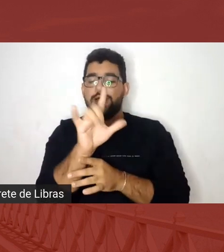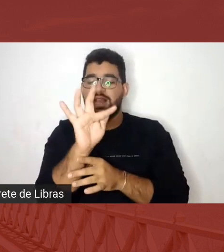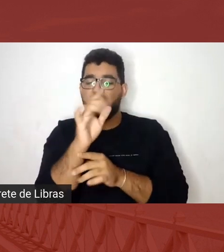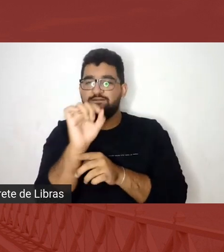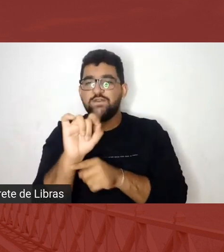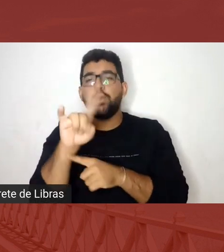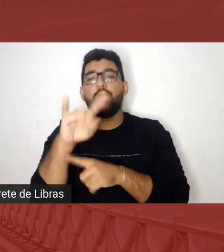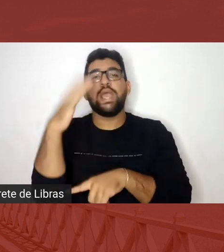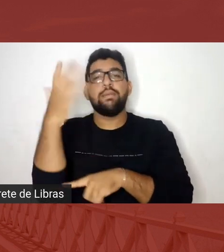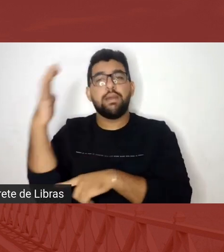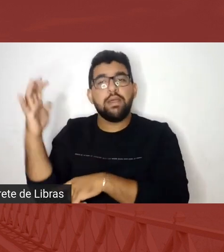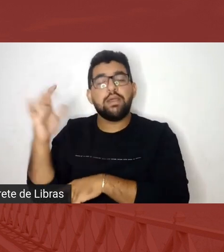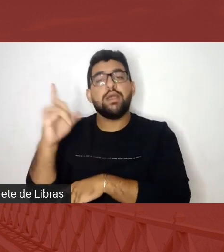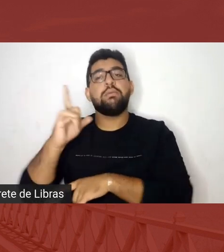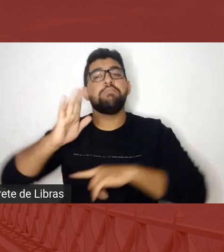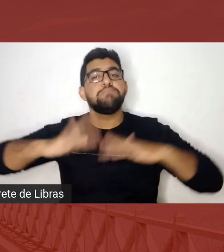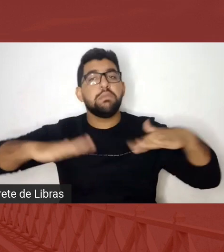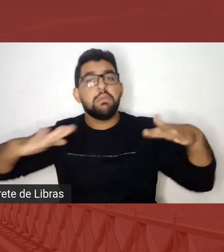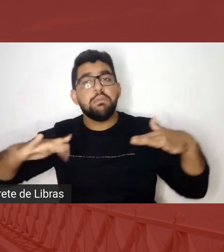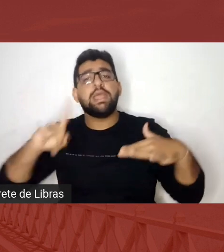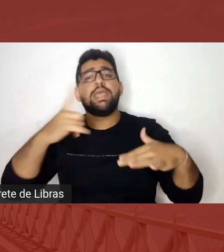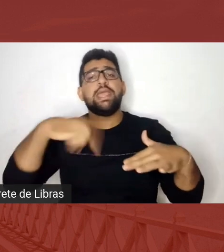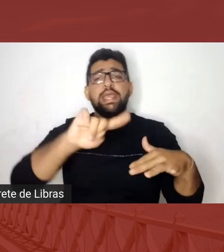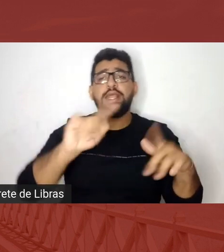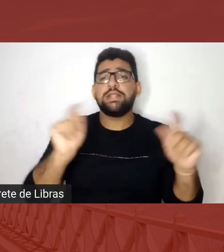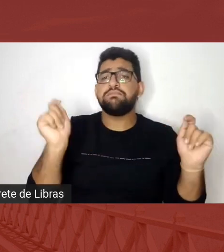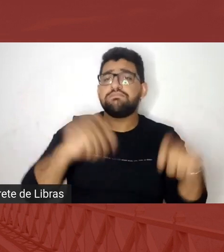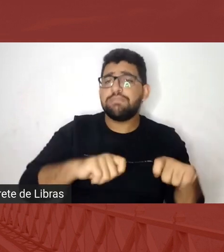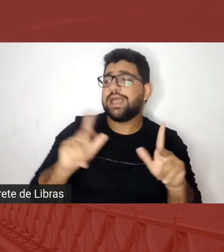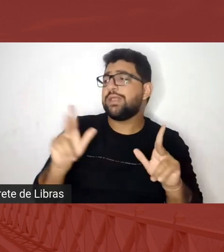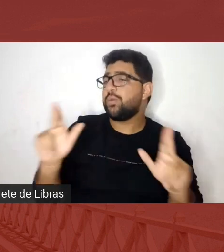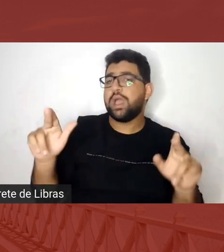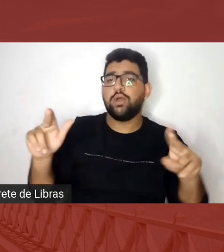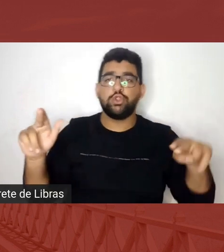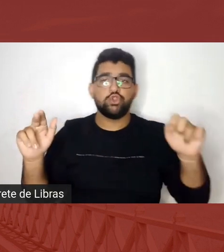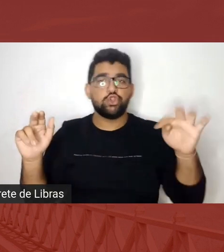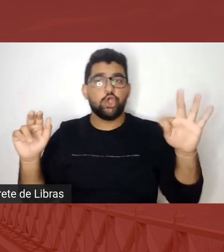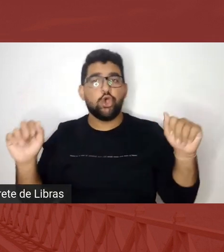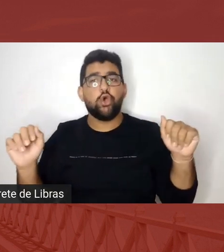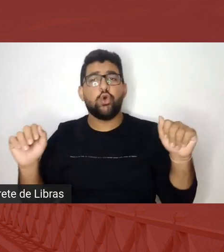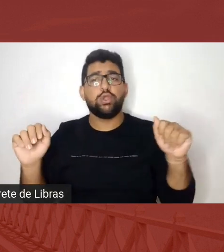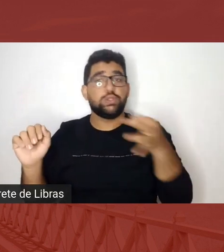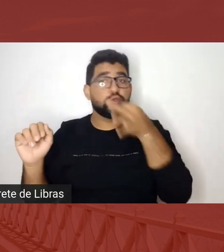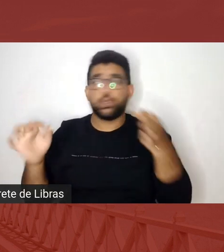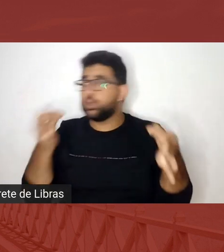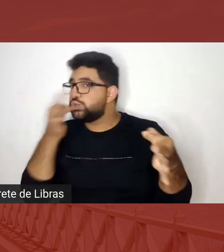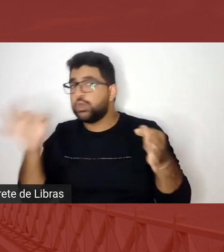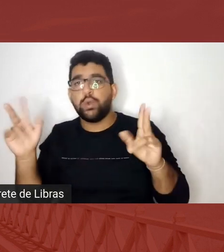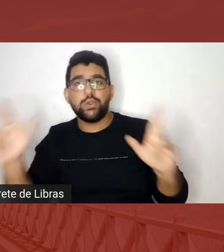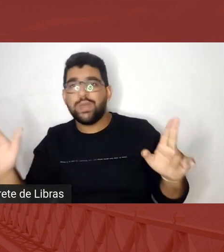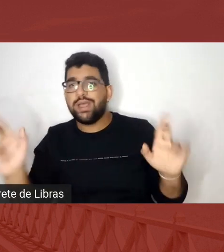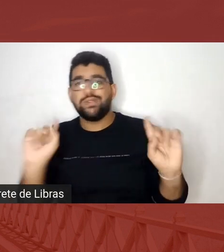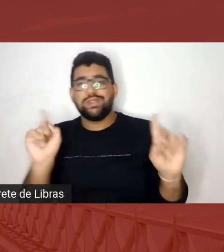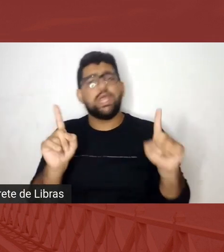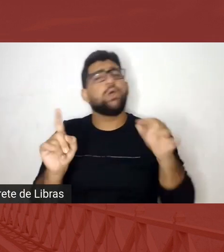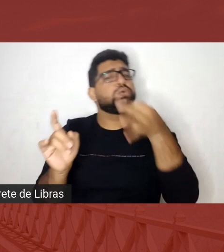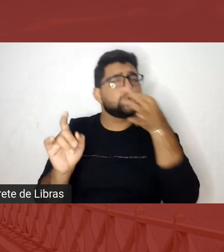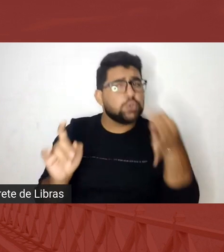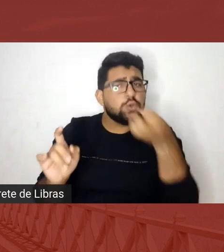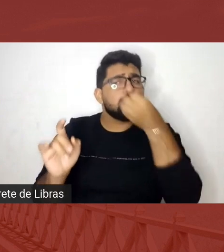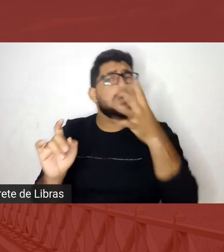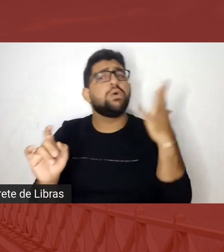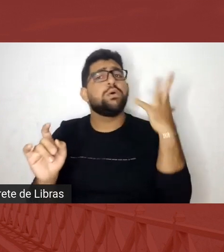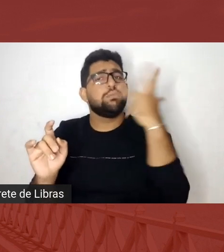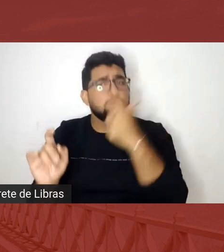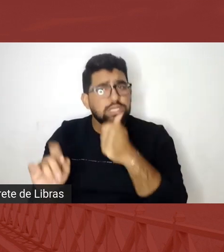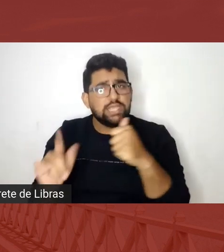acesso que eles podem ter com a mesma nota, não pode sair o mesmo som, porque ainda sai bonito, porque também é madeira, tem aquele som também,